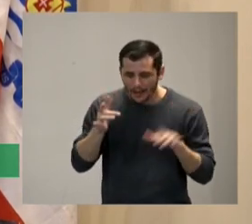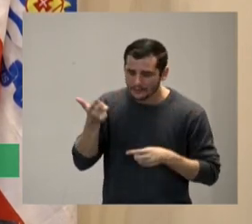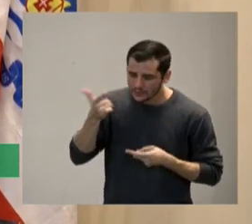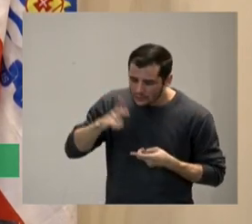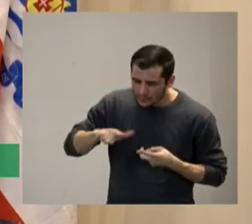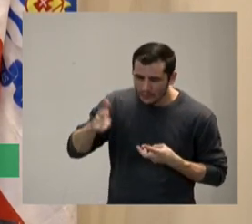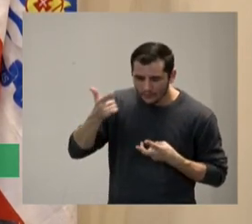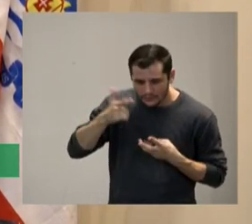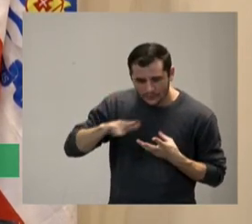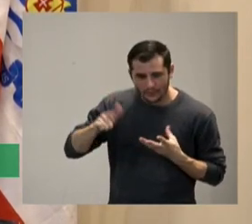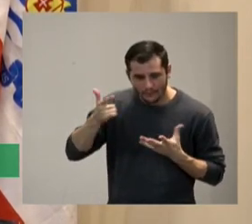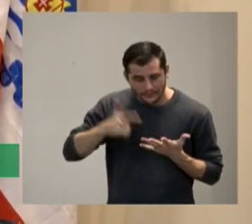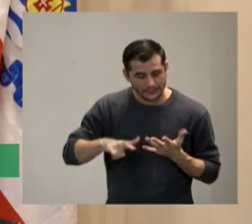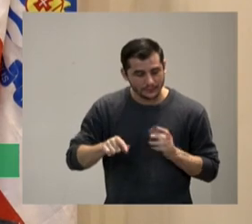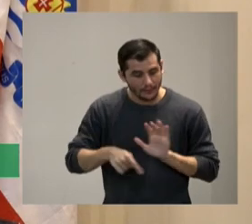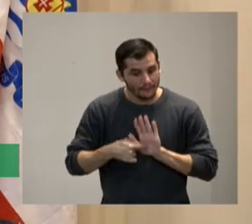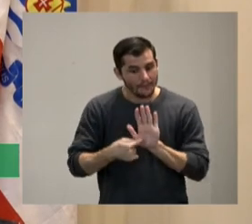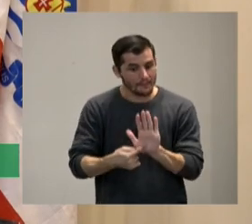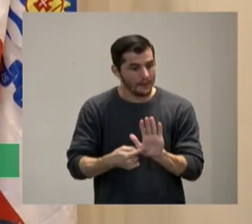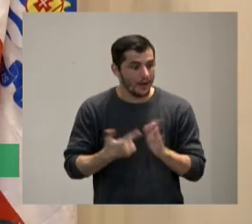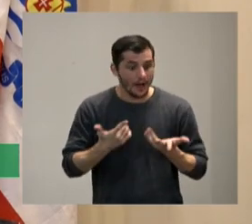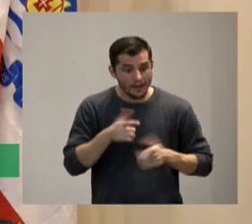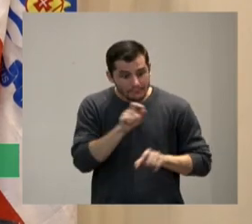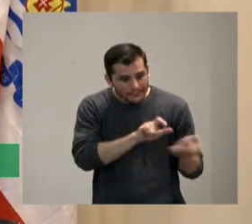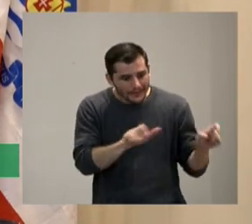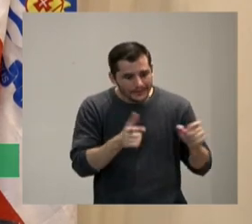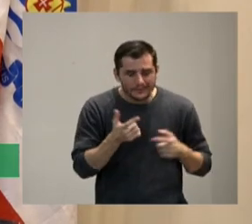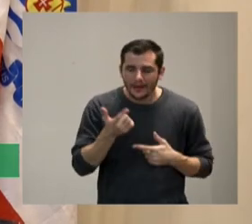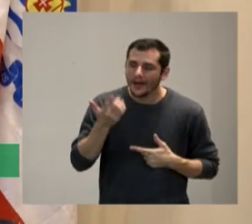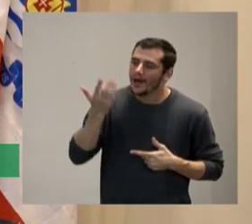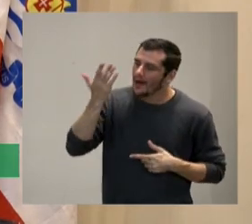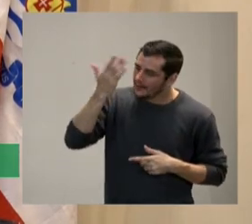coisas várias vezes as pessoas vão entendendo